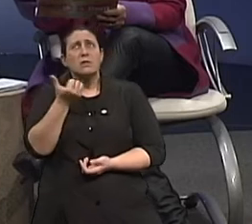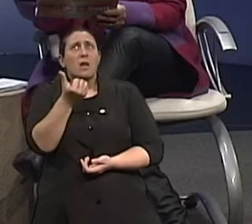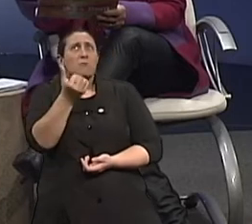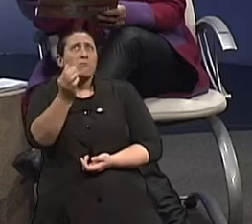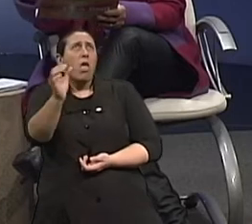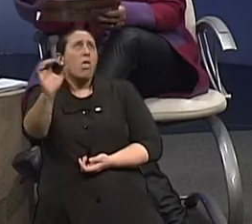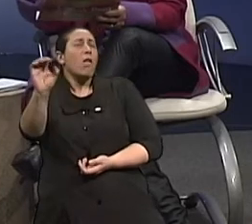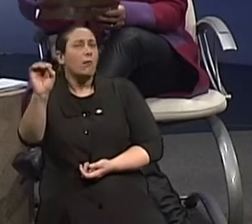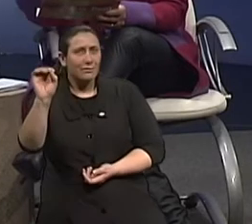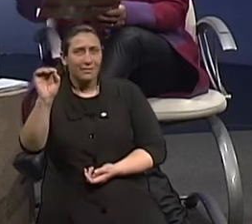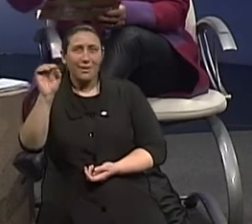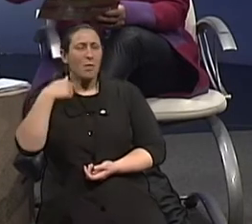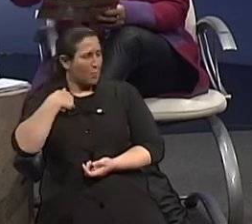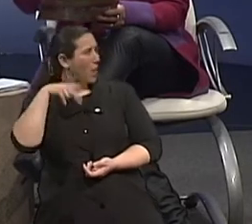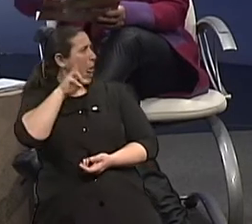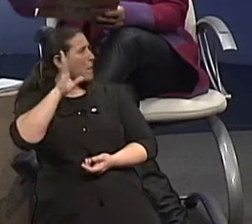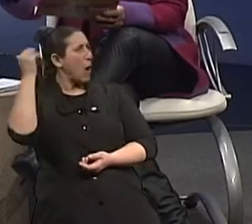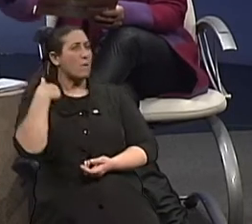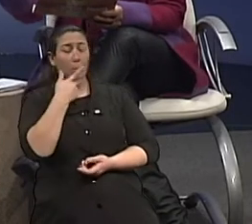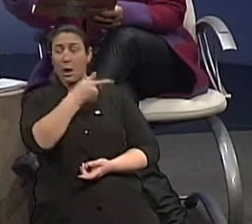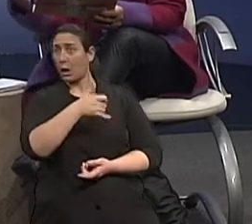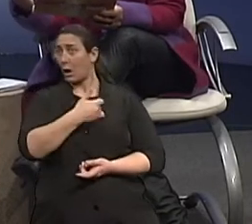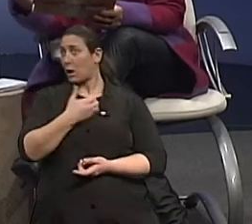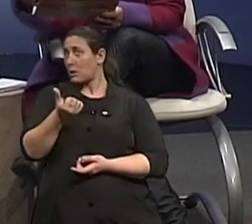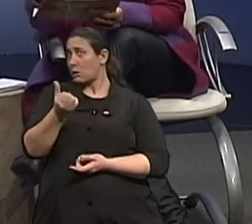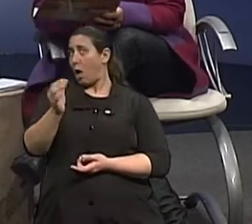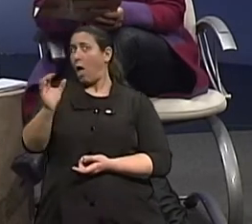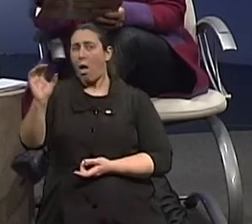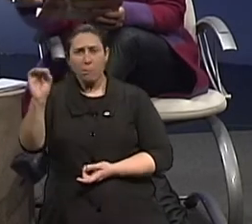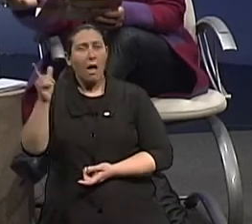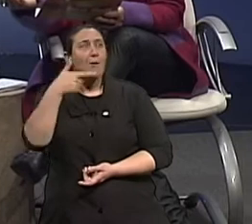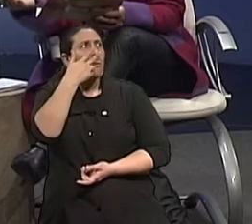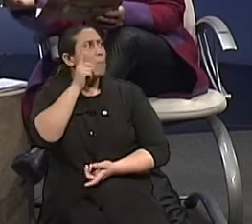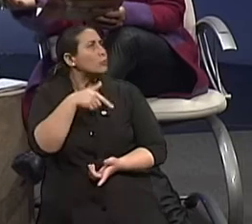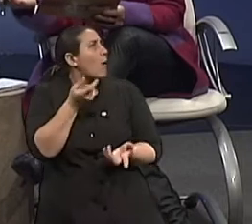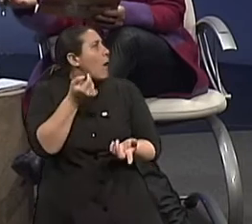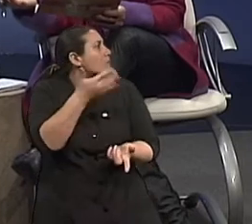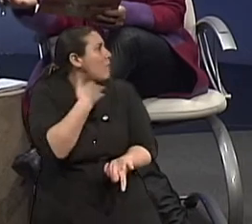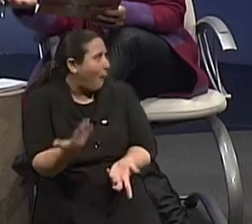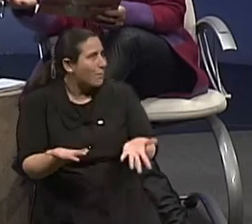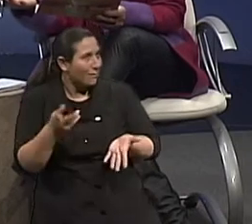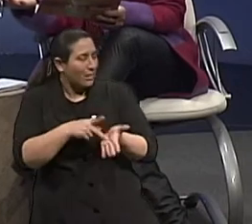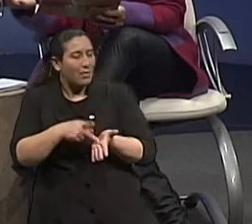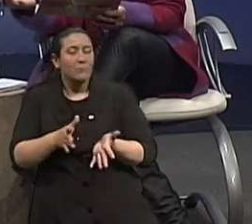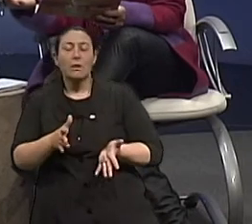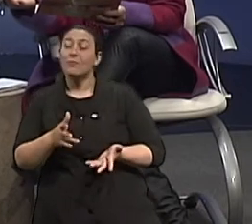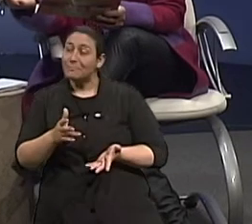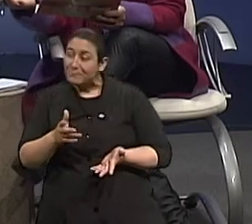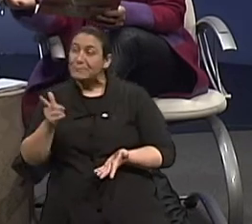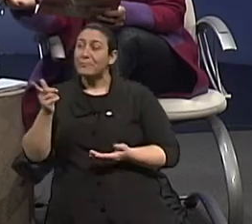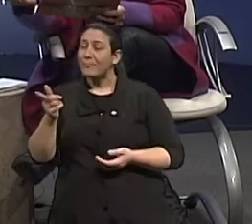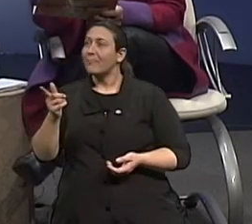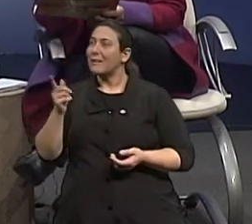Lembra que a gente dizia assim, tem 60, parece que está no fim mesmo, e eram alguns que tinham 60 anos. Hoje, a recém